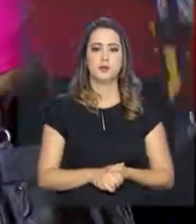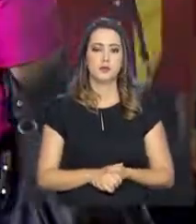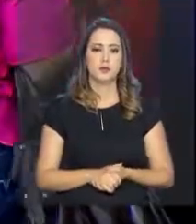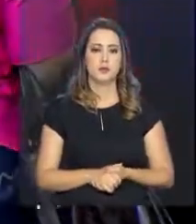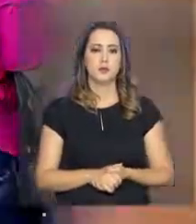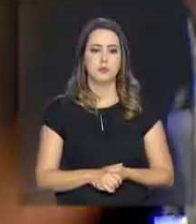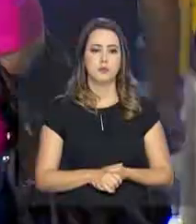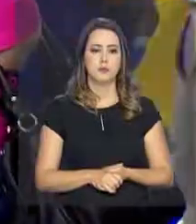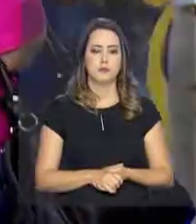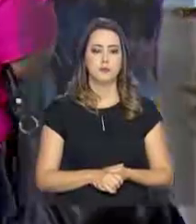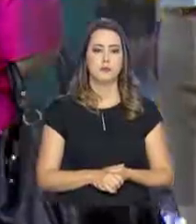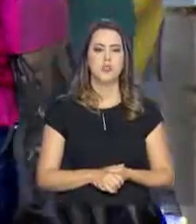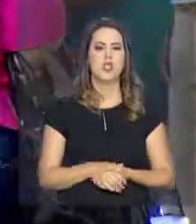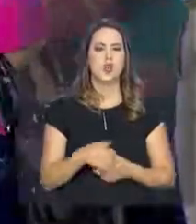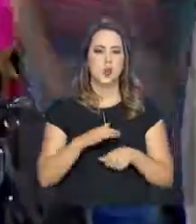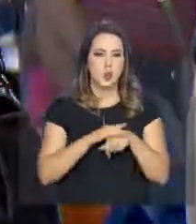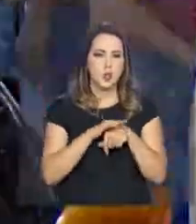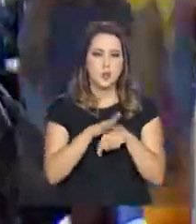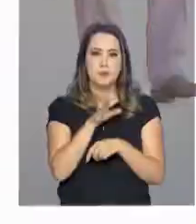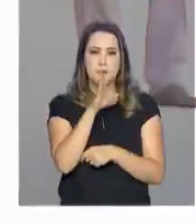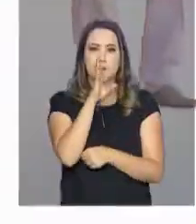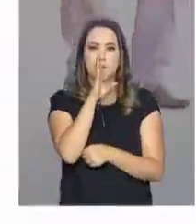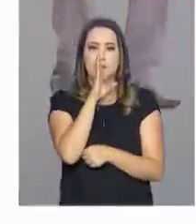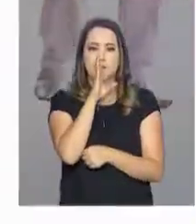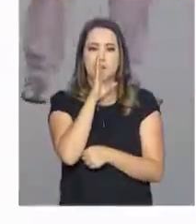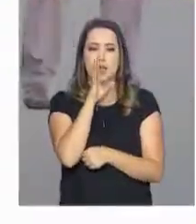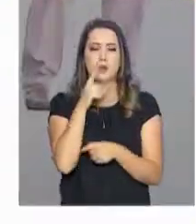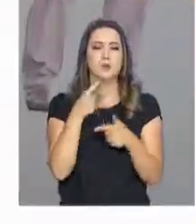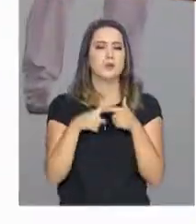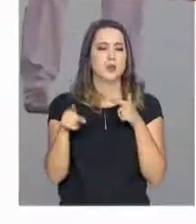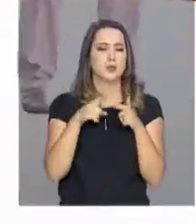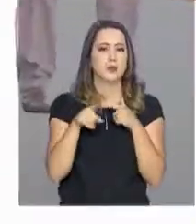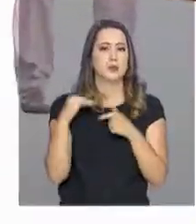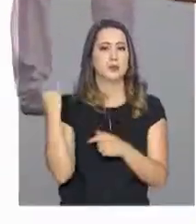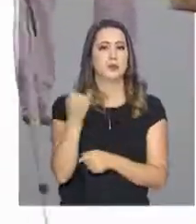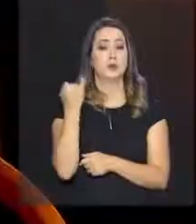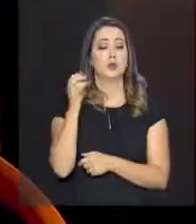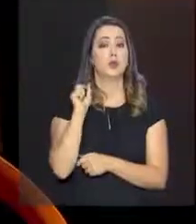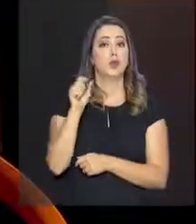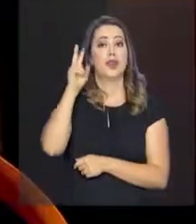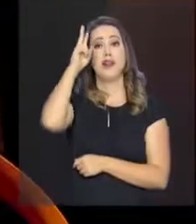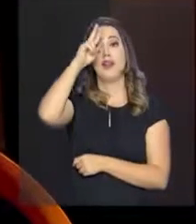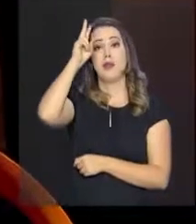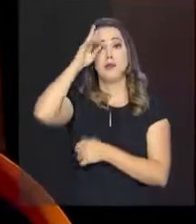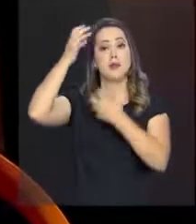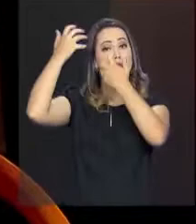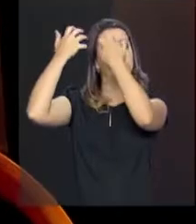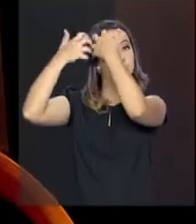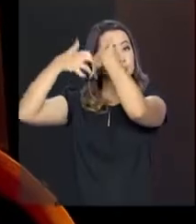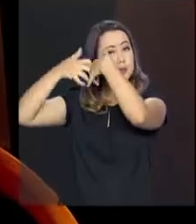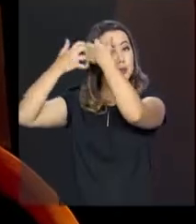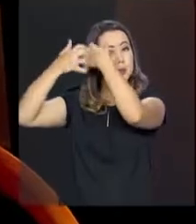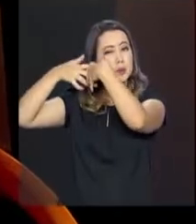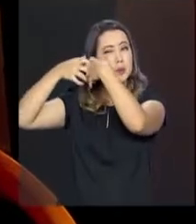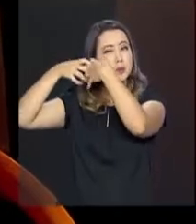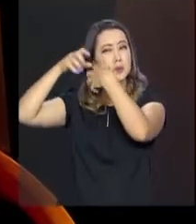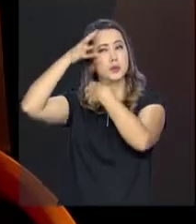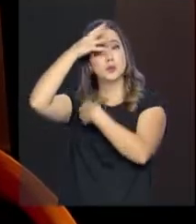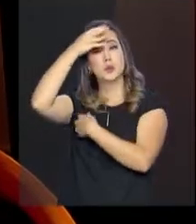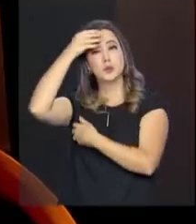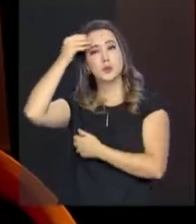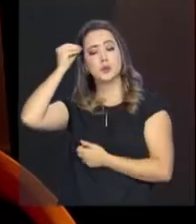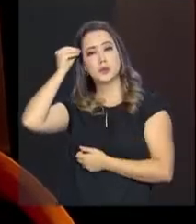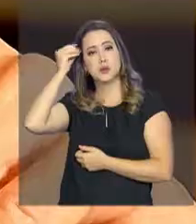Um mal silencioso que afeta um bem tão importante, a lembrança. Dona Eda tem 82 anos e foi